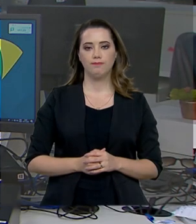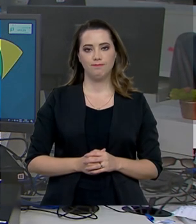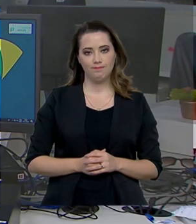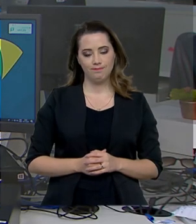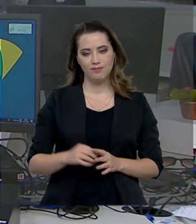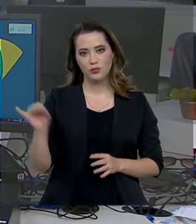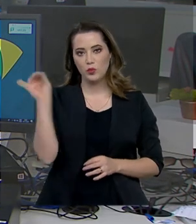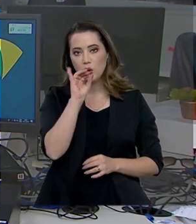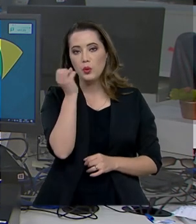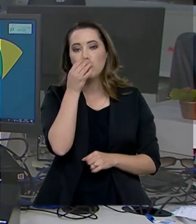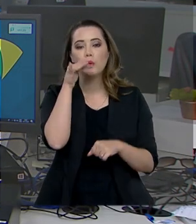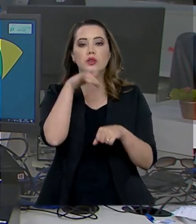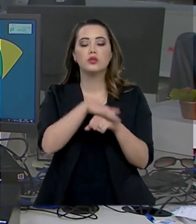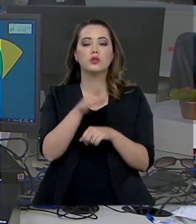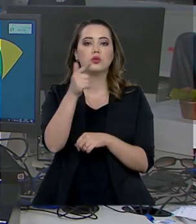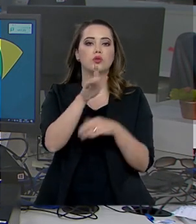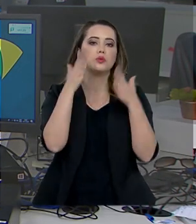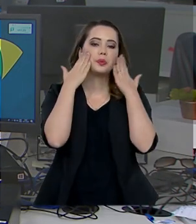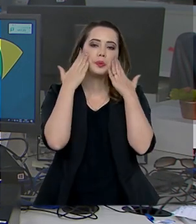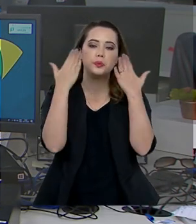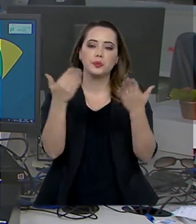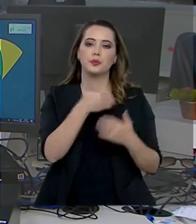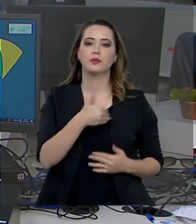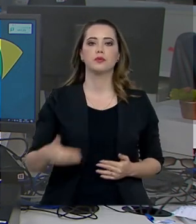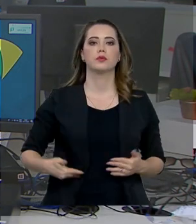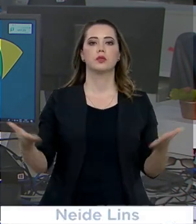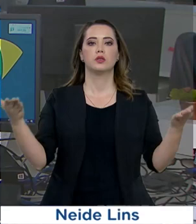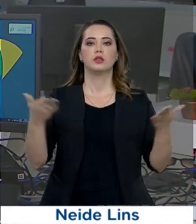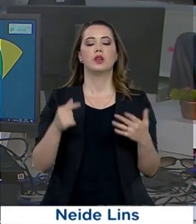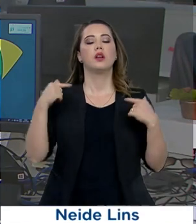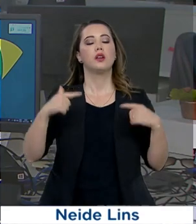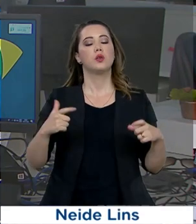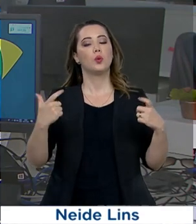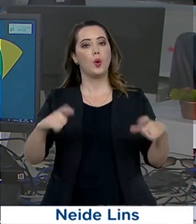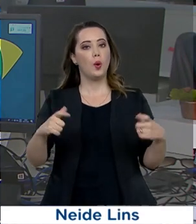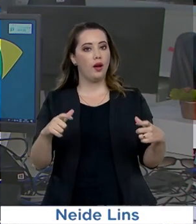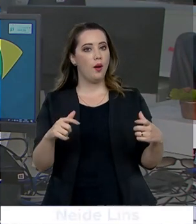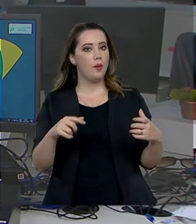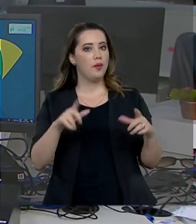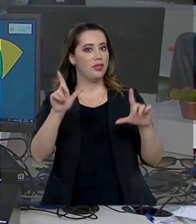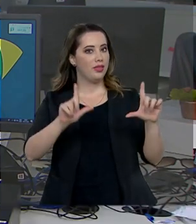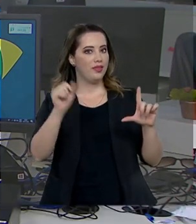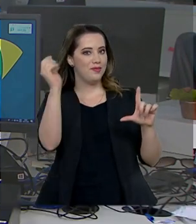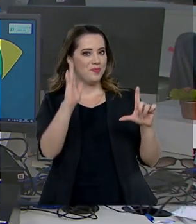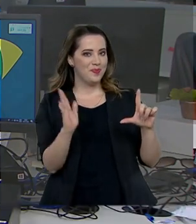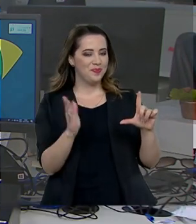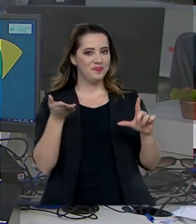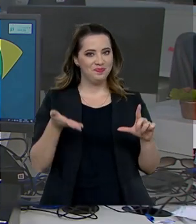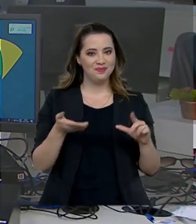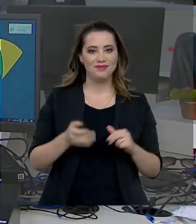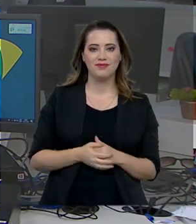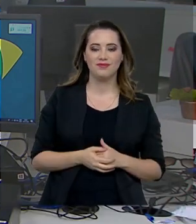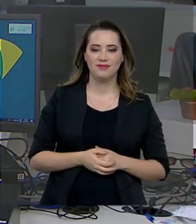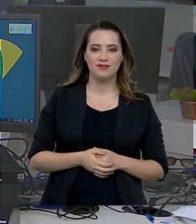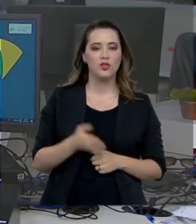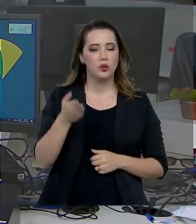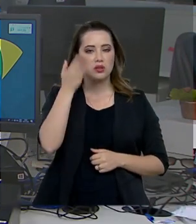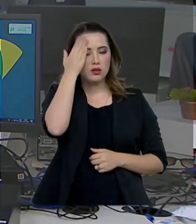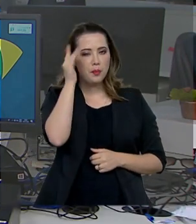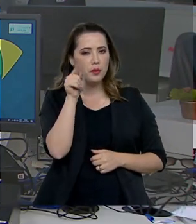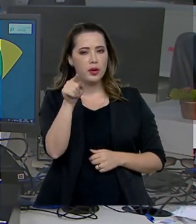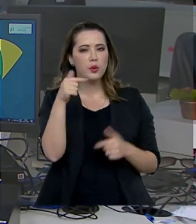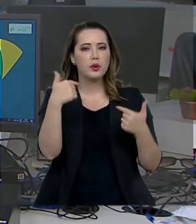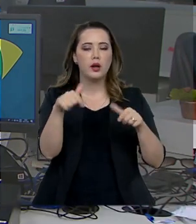Olá, boa noite. Já estamos de volta com o Governo Agora, direto aqui da redação da TV Brasil. Você sabia que o papel das